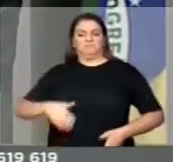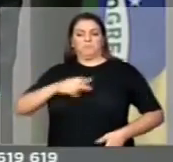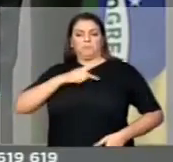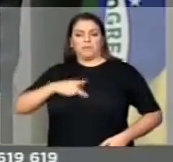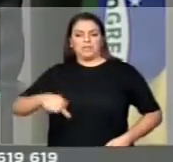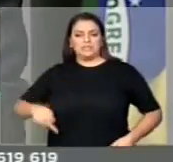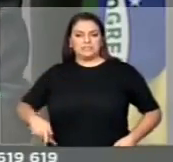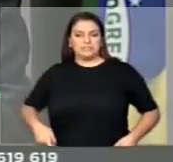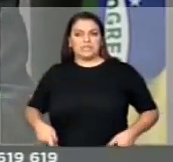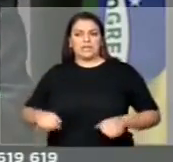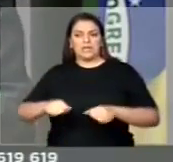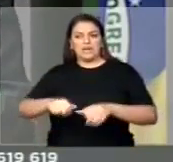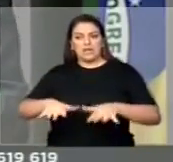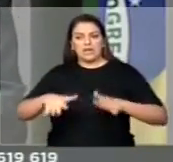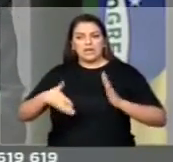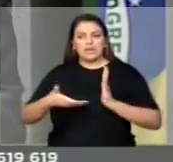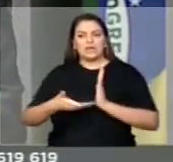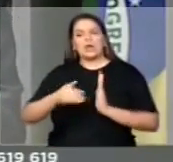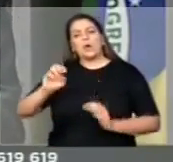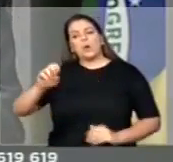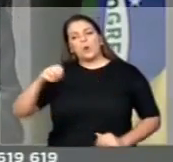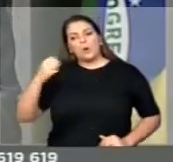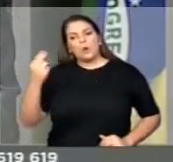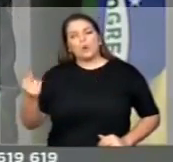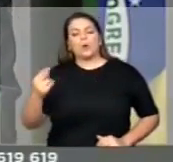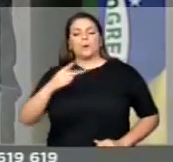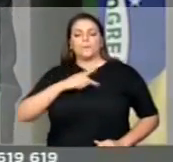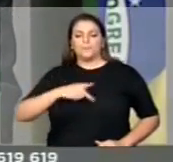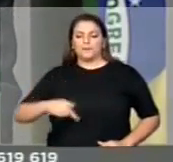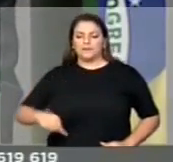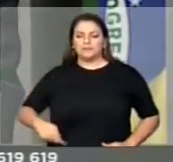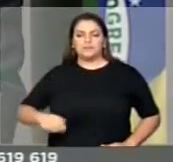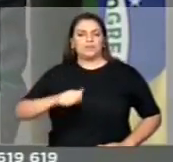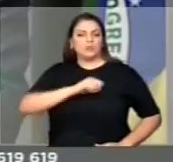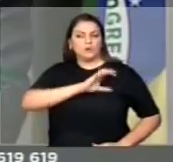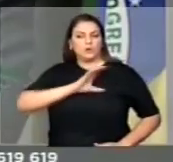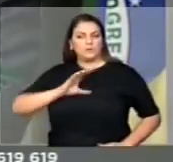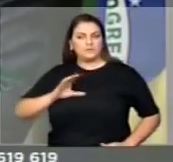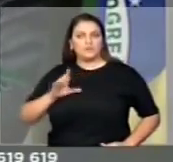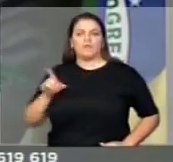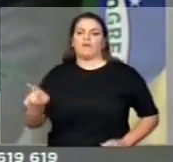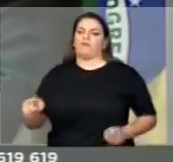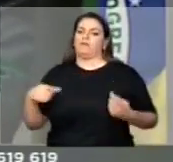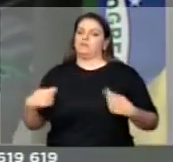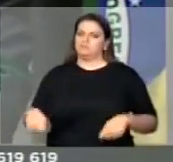temática, ele tem que dar explicação. Não posso eu